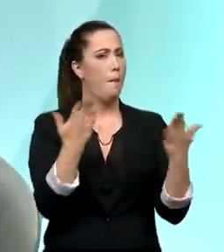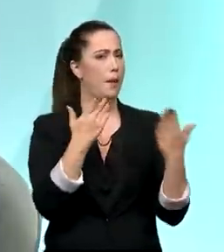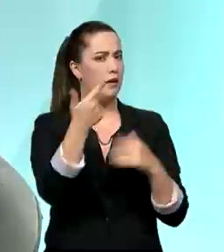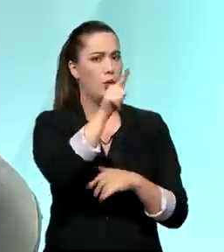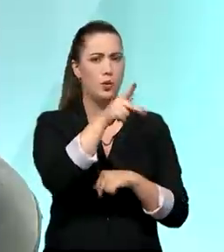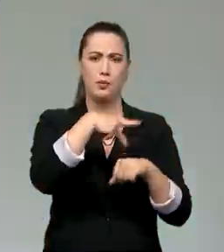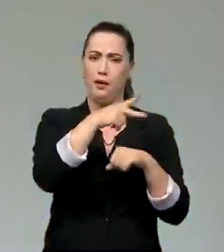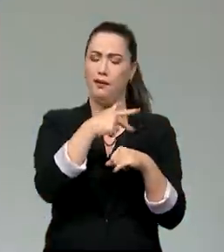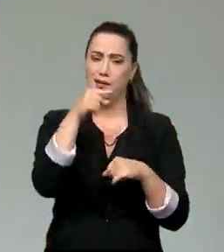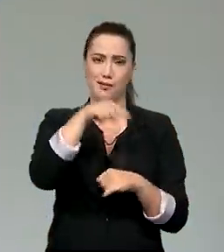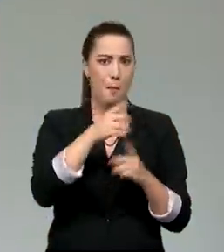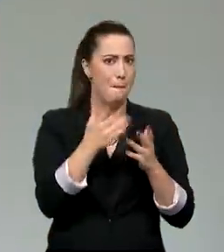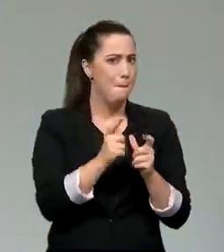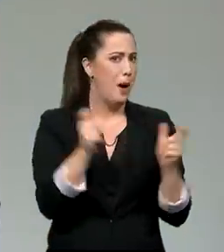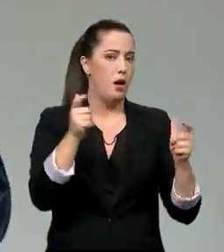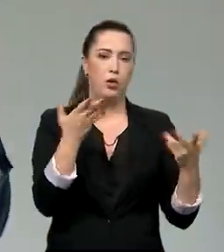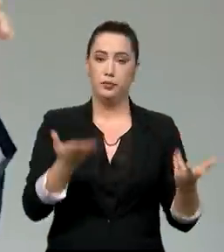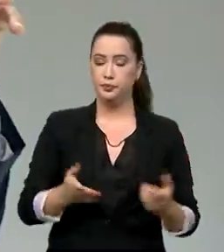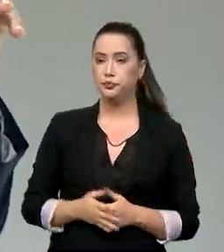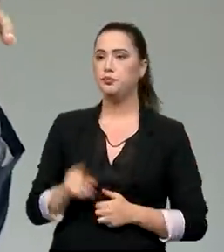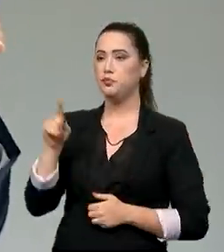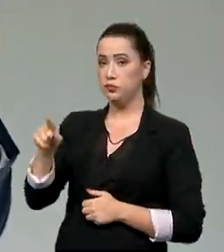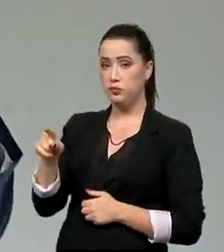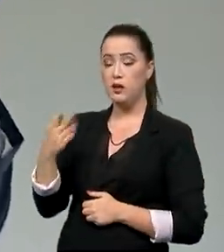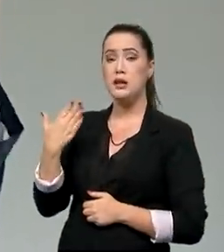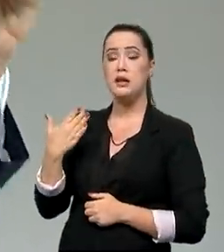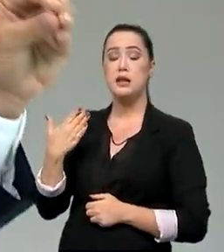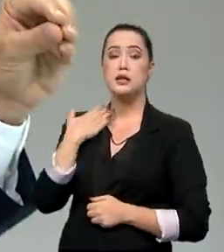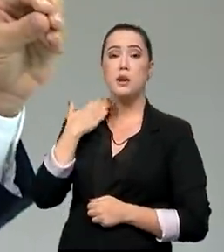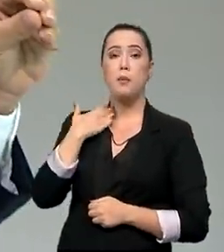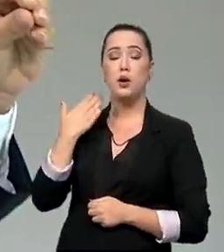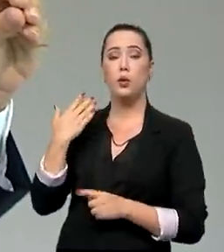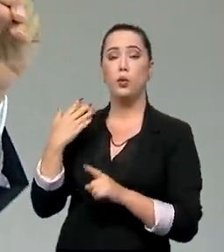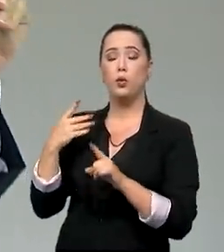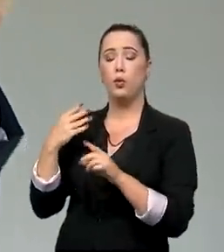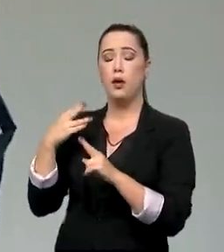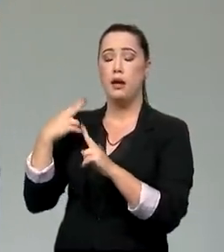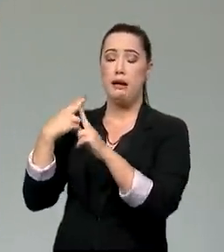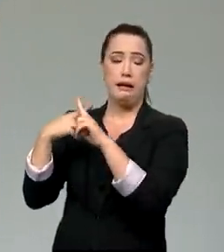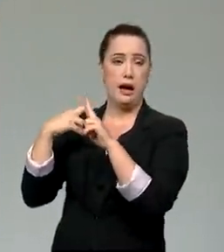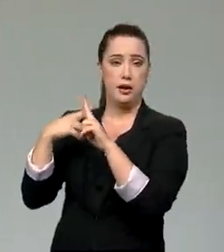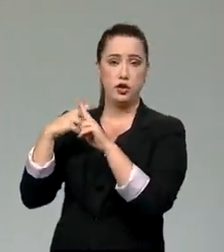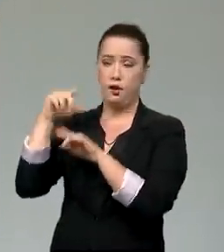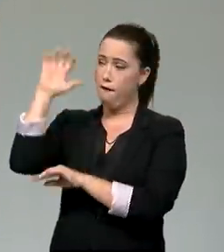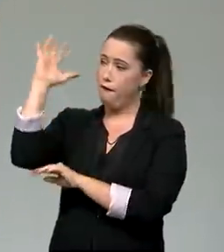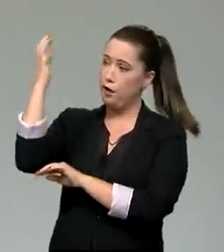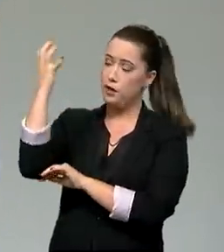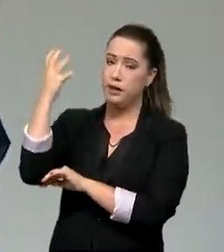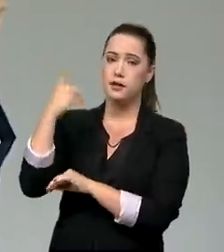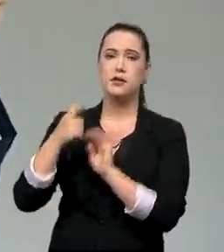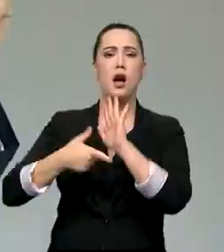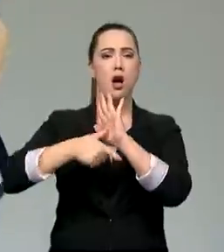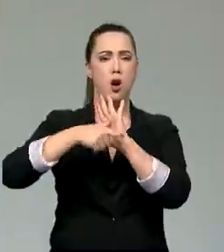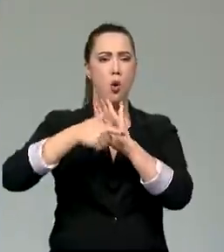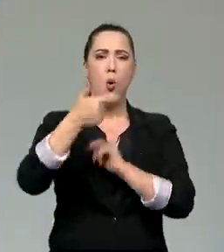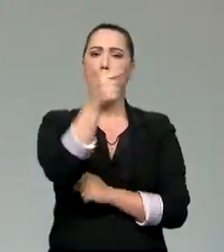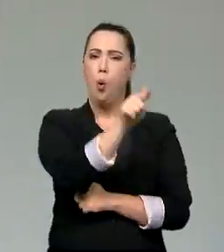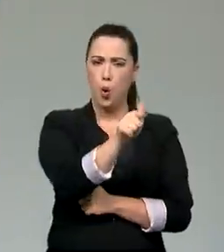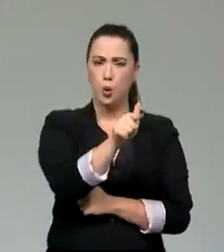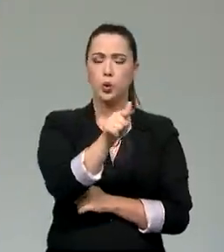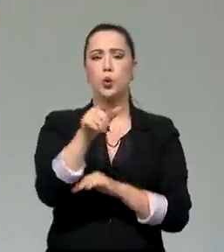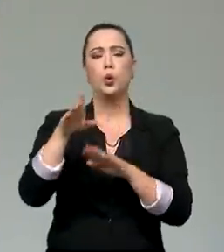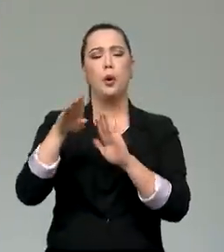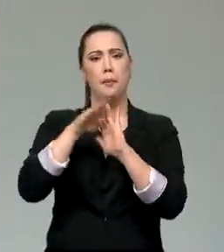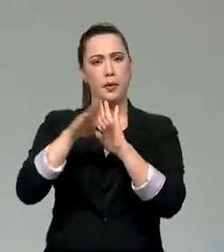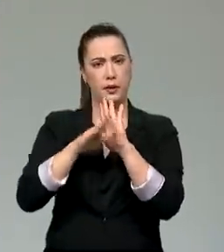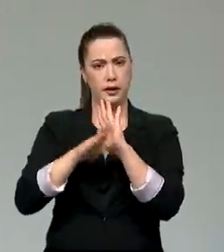inteiro. Esse é o Caixa Floresta. Mas antes eu queria falar de um outro programa que a Caixa lançou no começo de novembro, que é o Caixa Energia